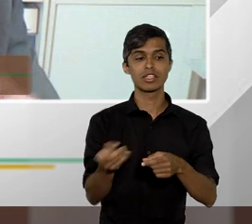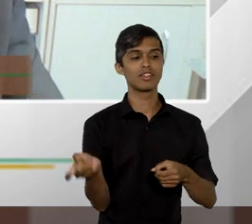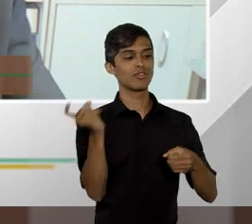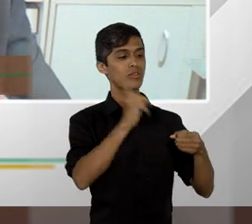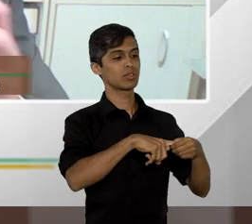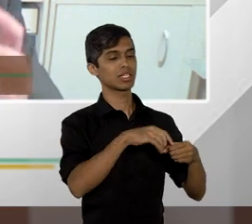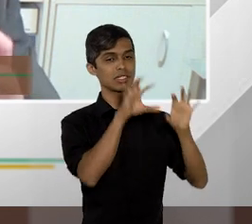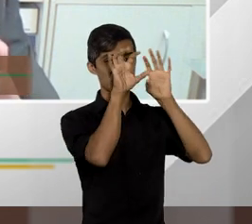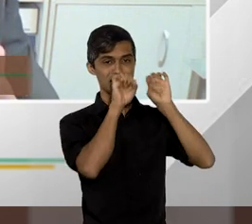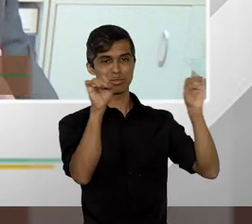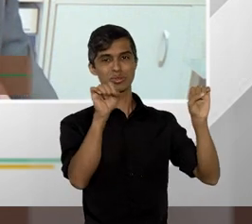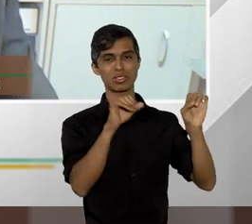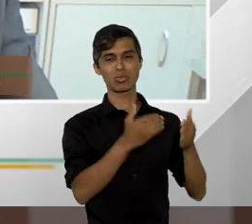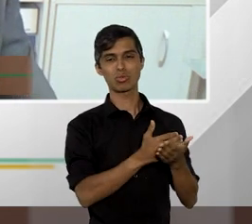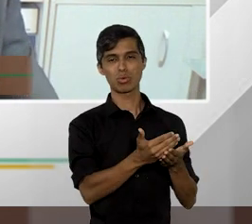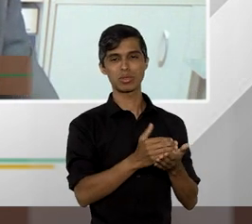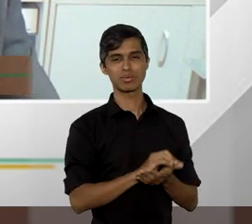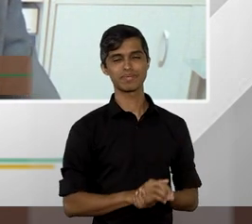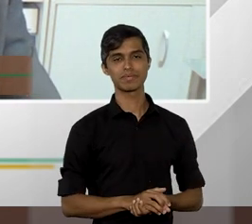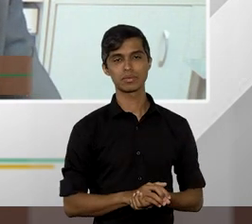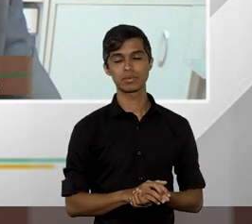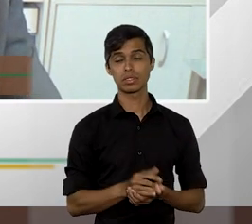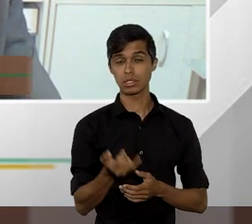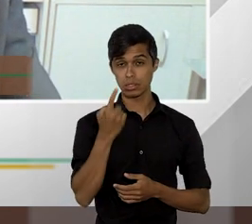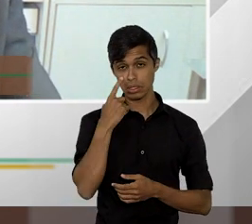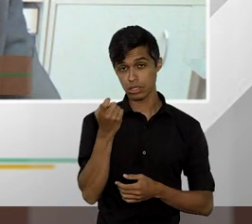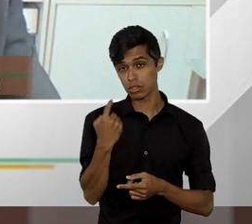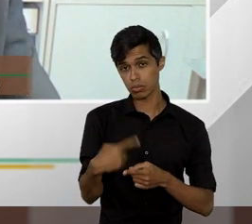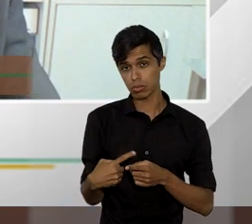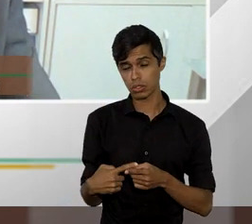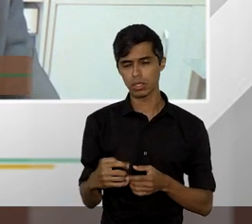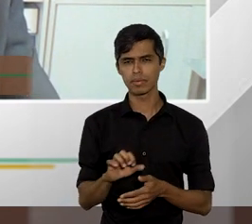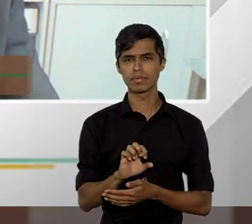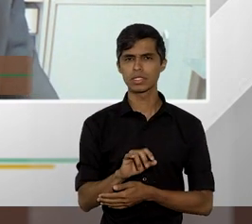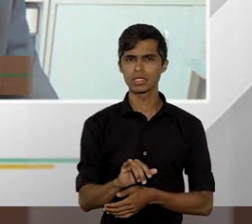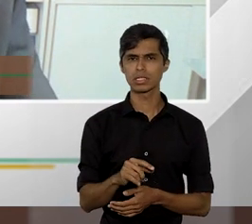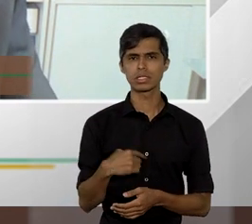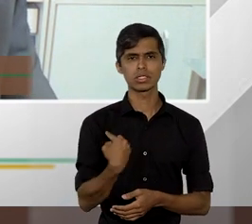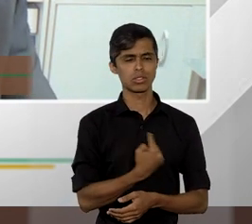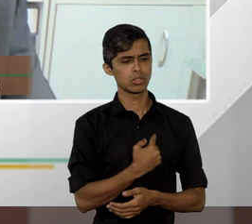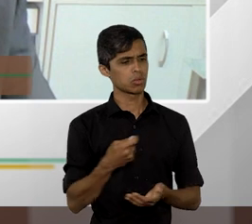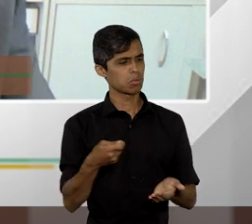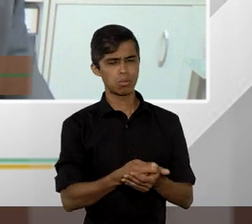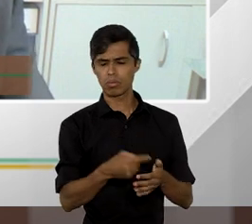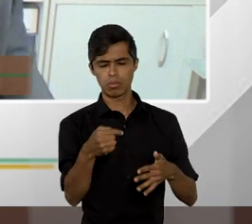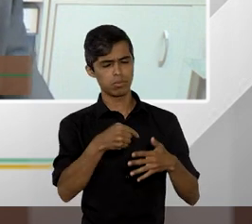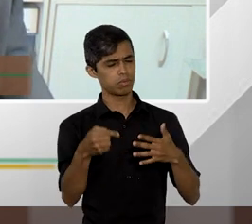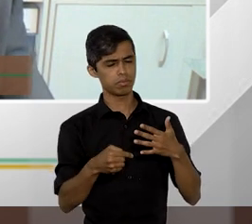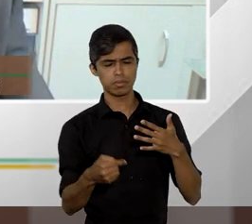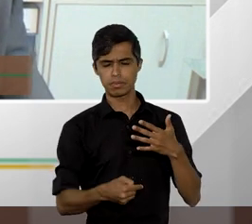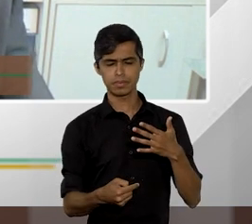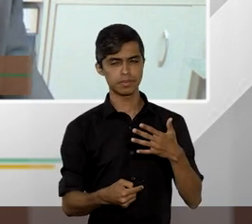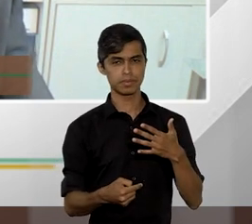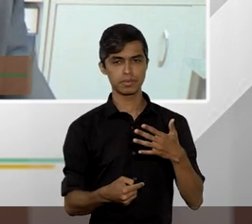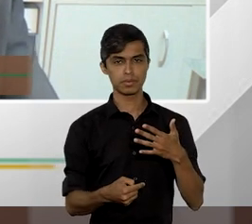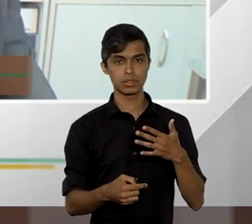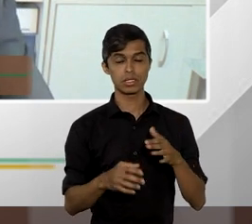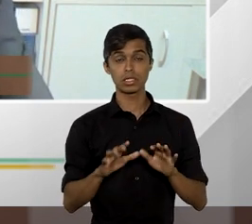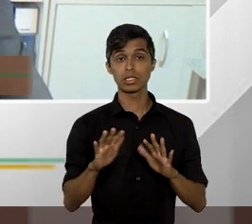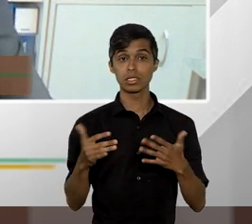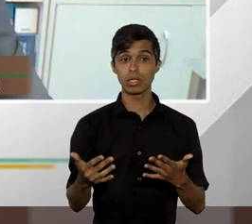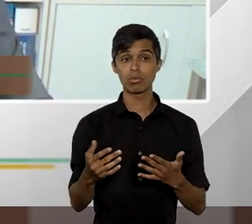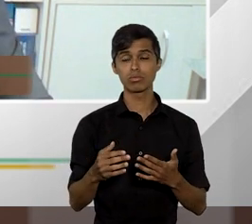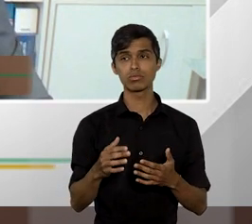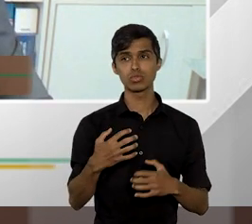essa foi uma questão interessante porque apesar de não se exigir a preliminar de repercussão geral no Supremo em